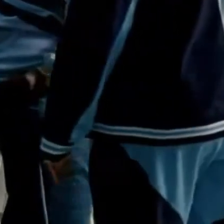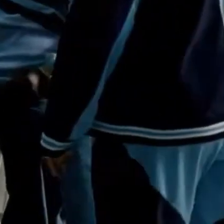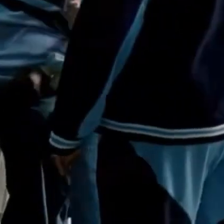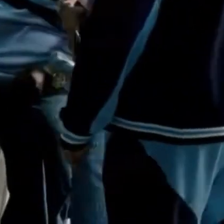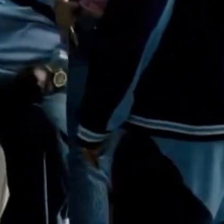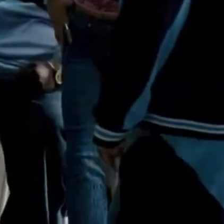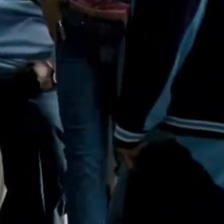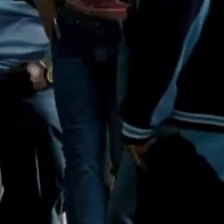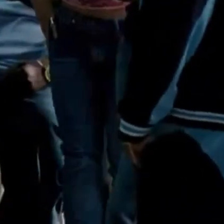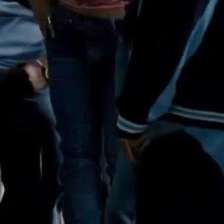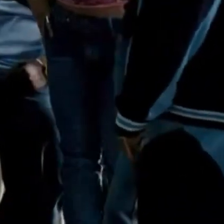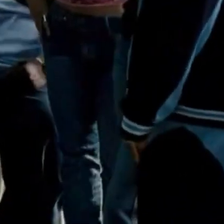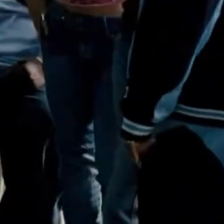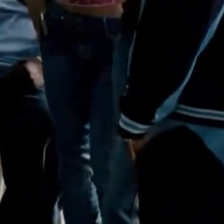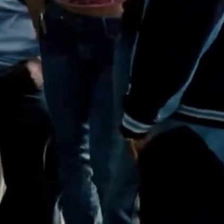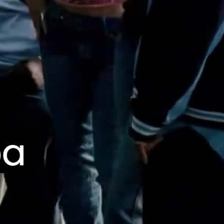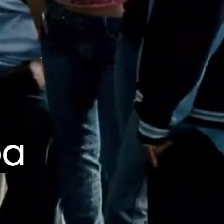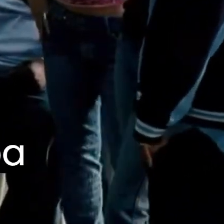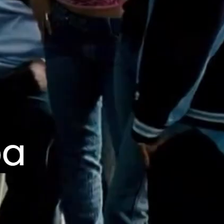Se não consegue fazer Obrigado.